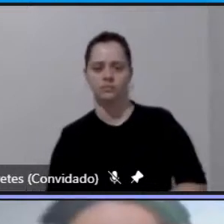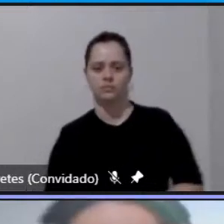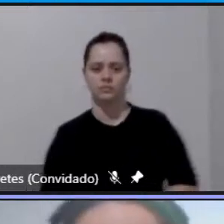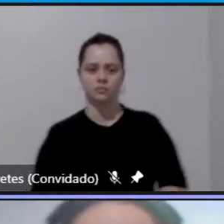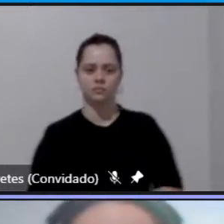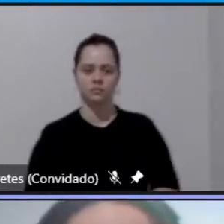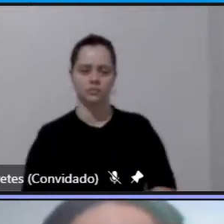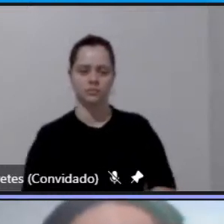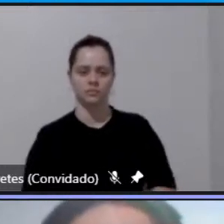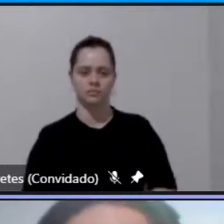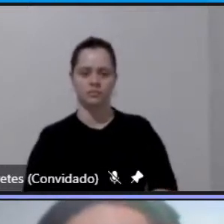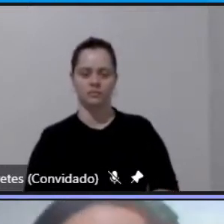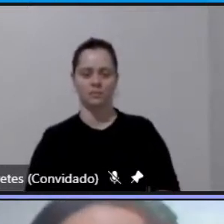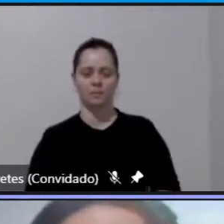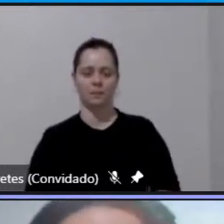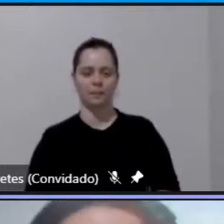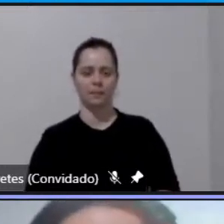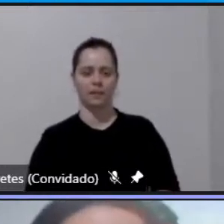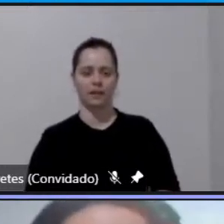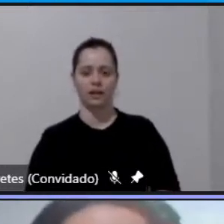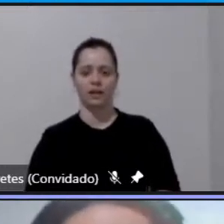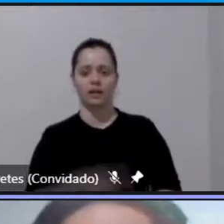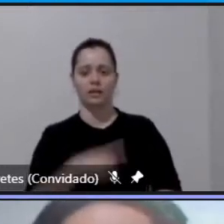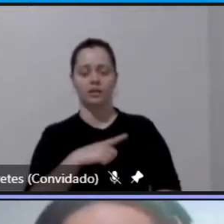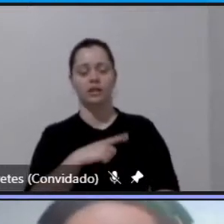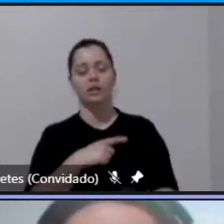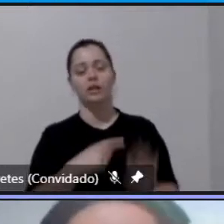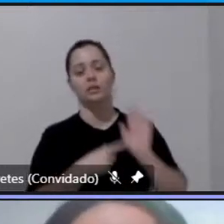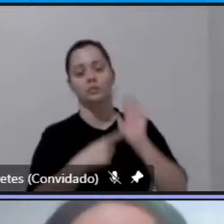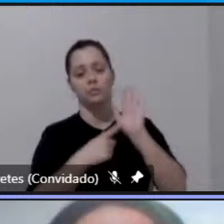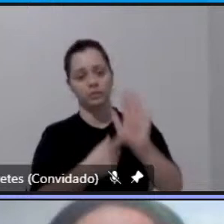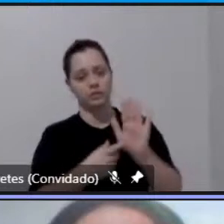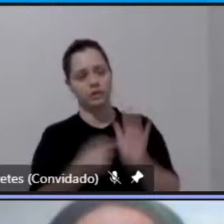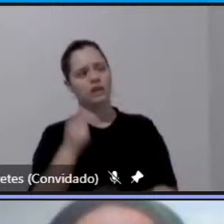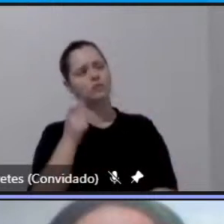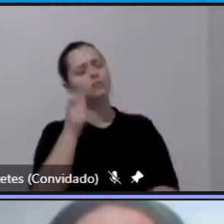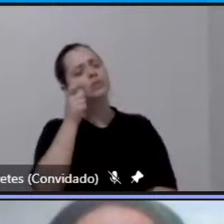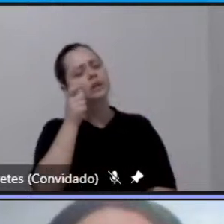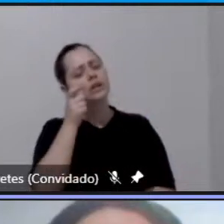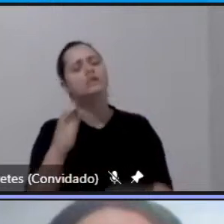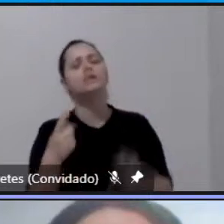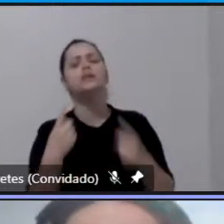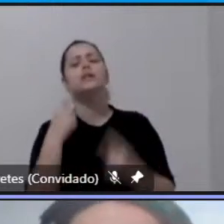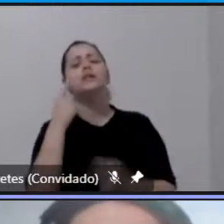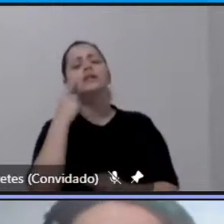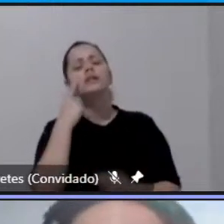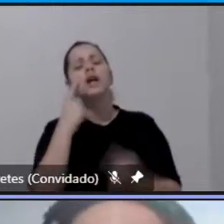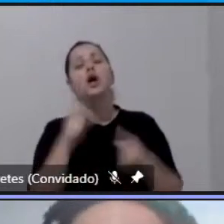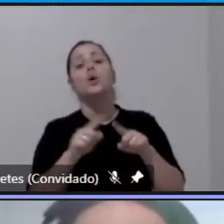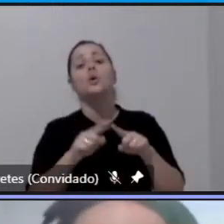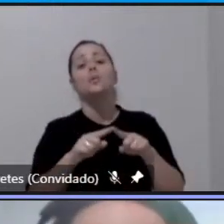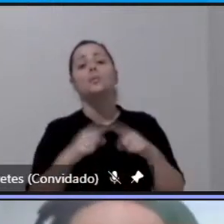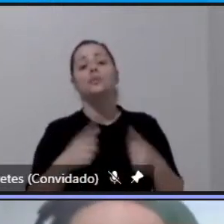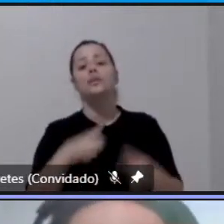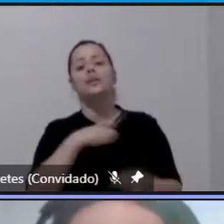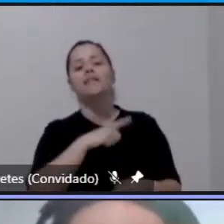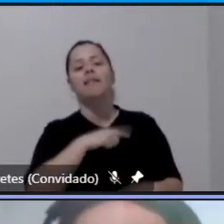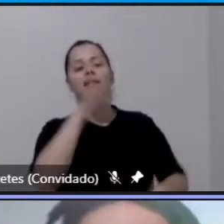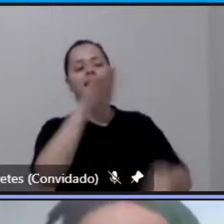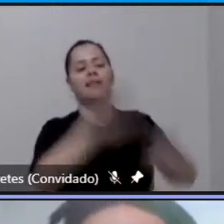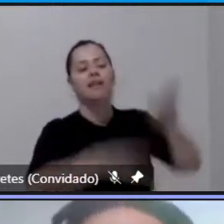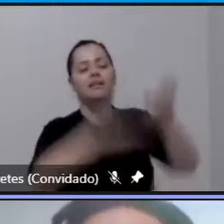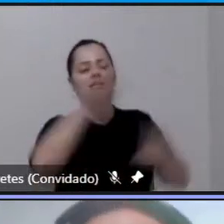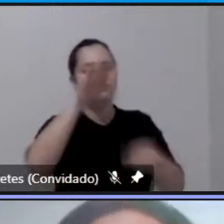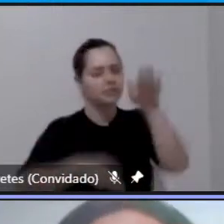e aqui esse quadro ele é bastante interessante quando a gente pensa na desigualdade no aspecto da